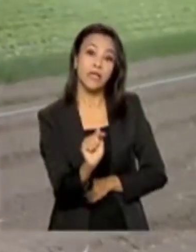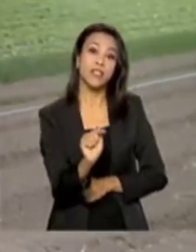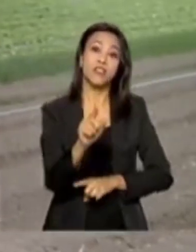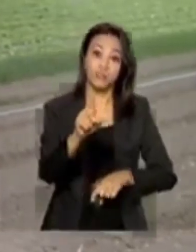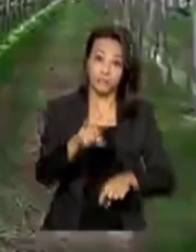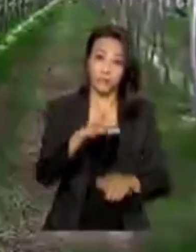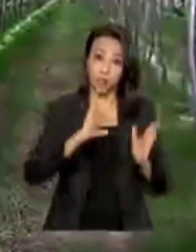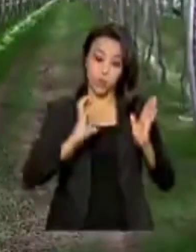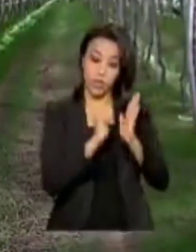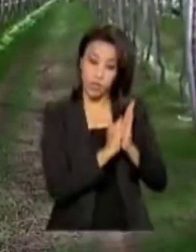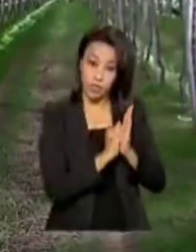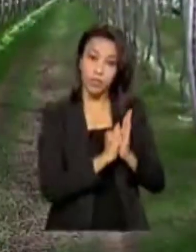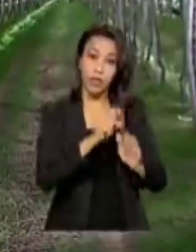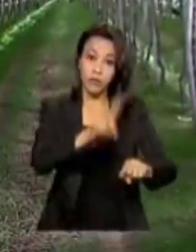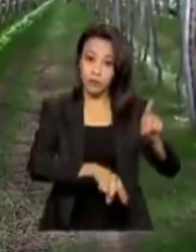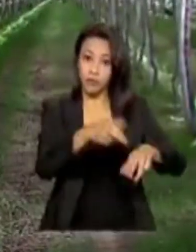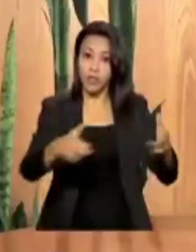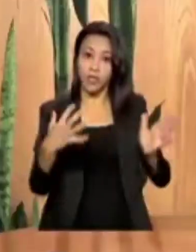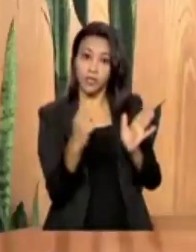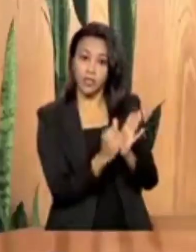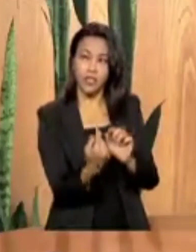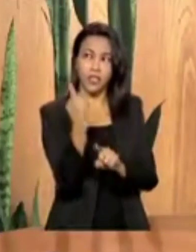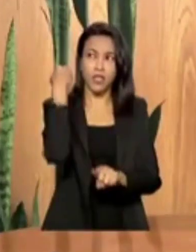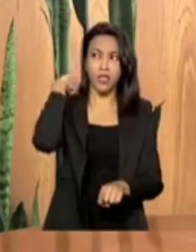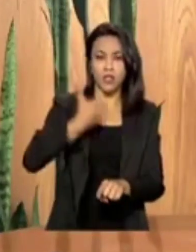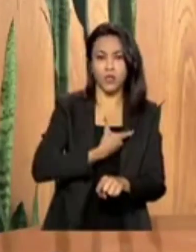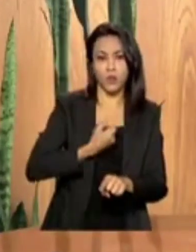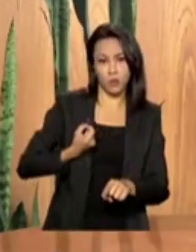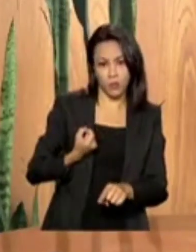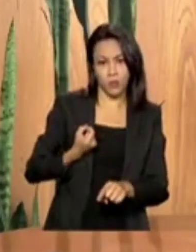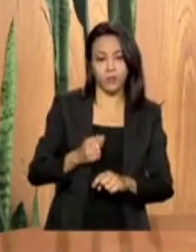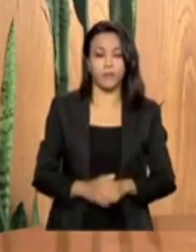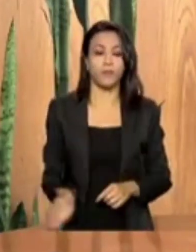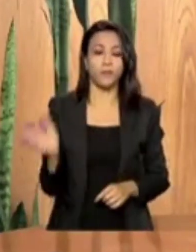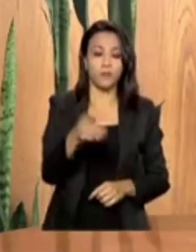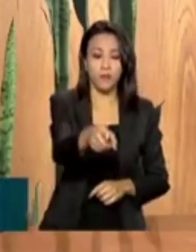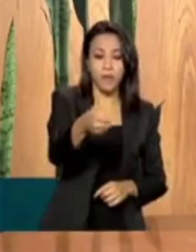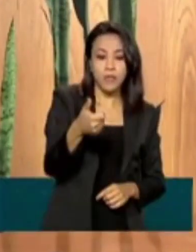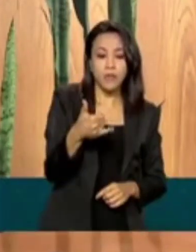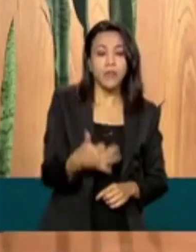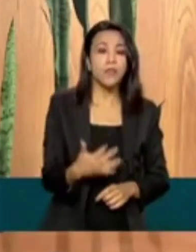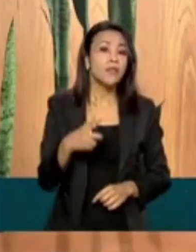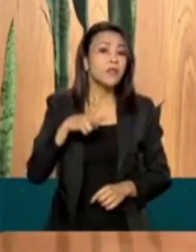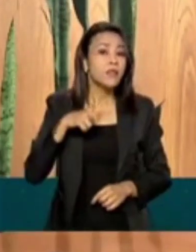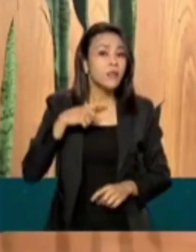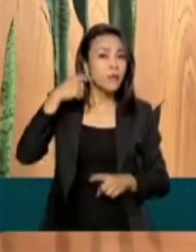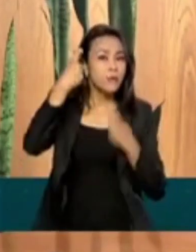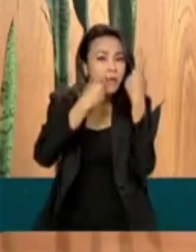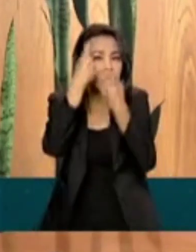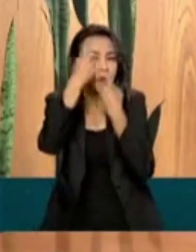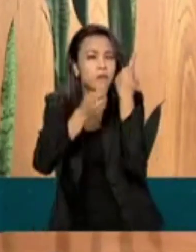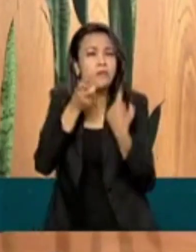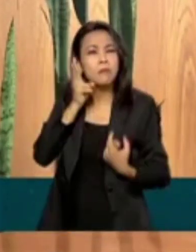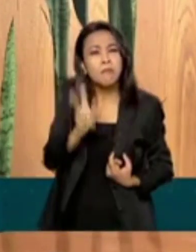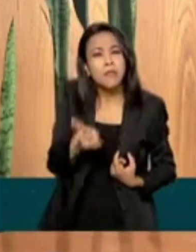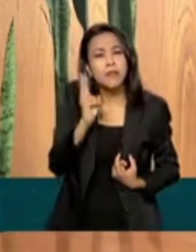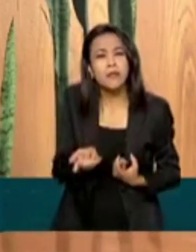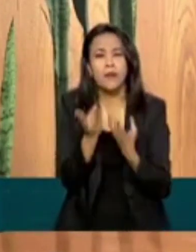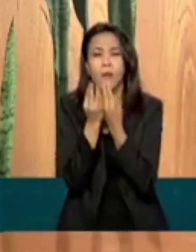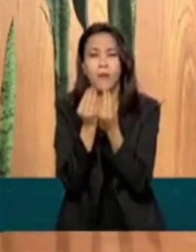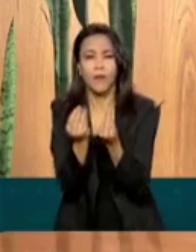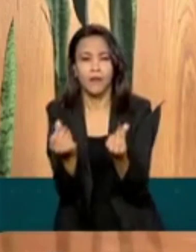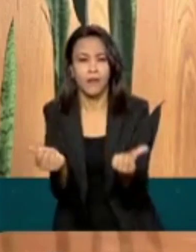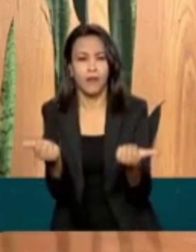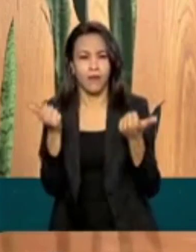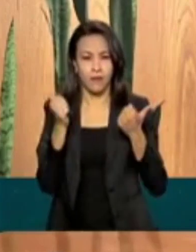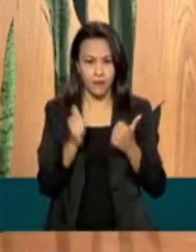registrados desde o ano de 2000. Existe uma preocupação em manter os padrões de qualidade, fazer com que a aprovação